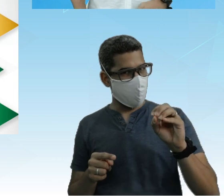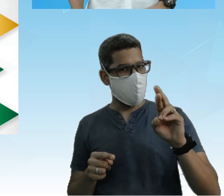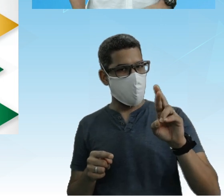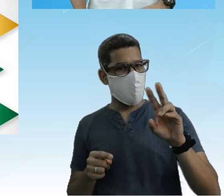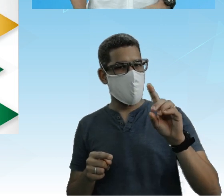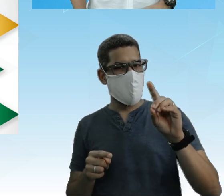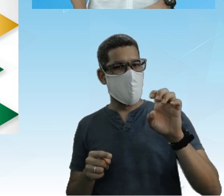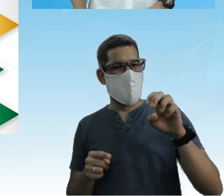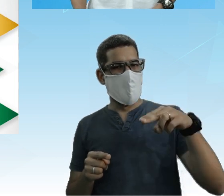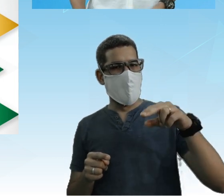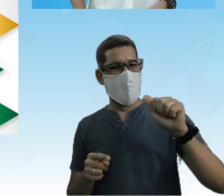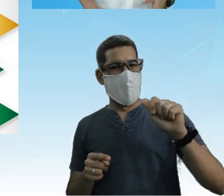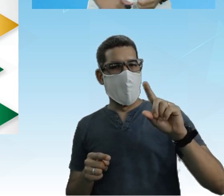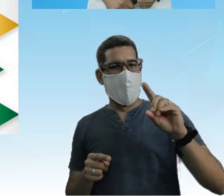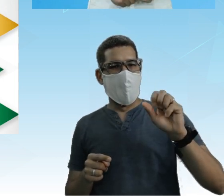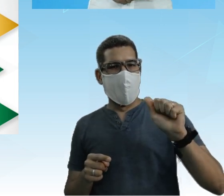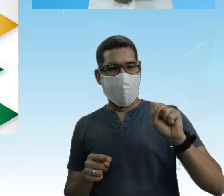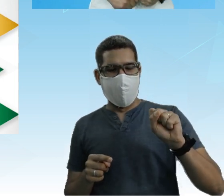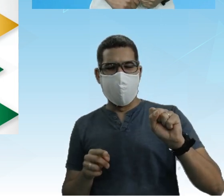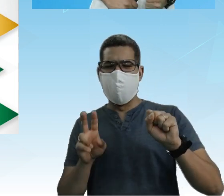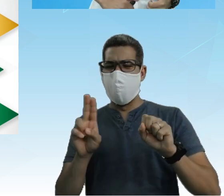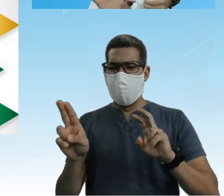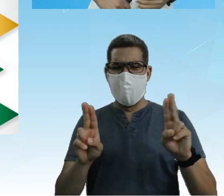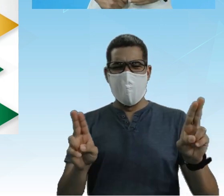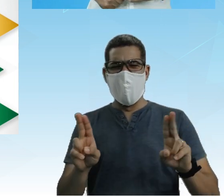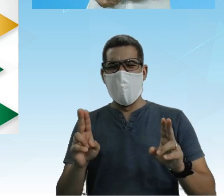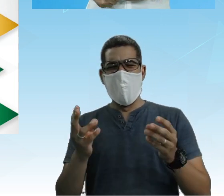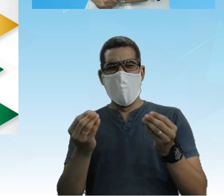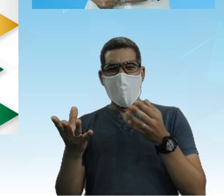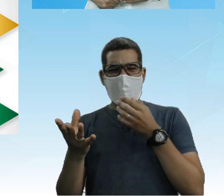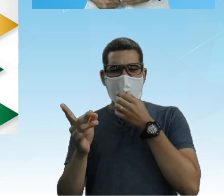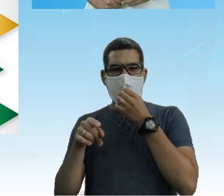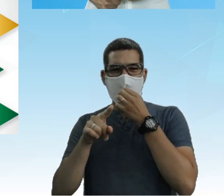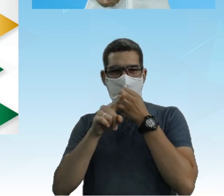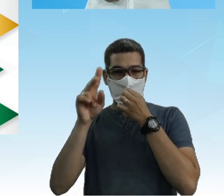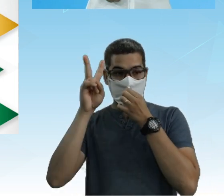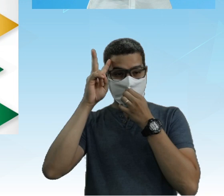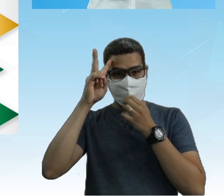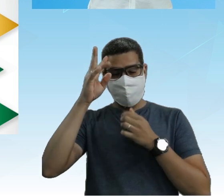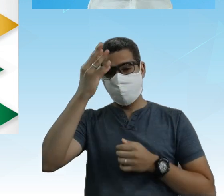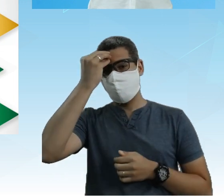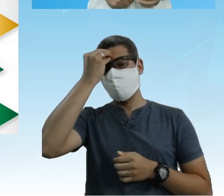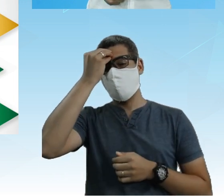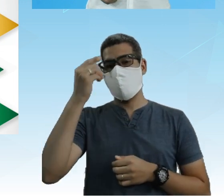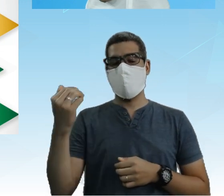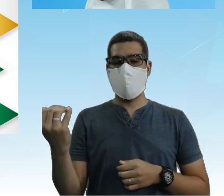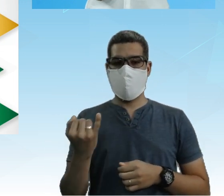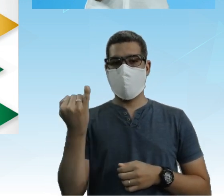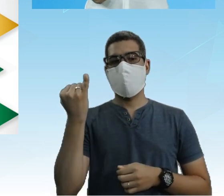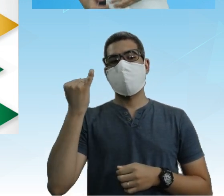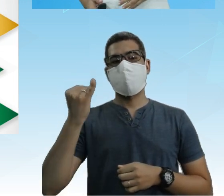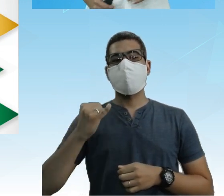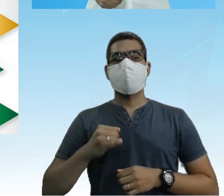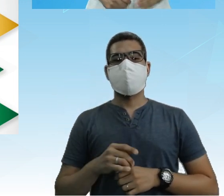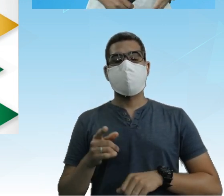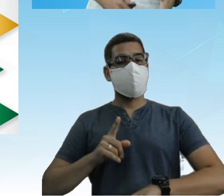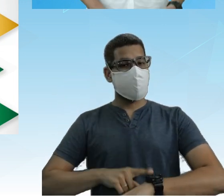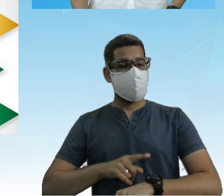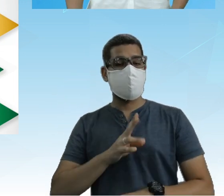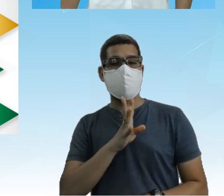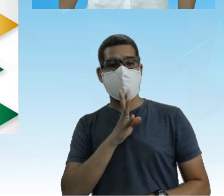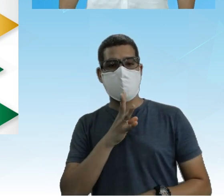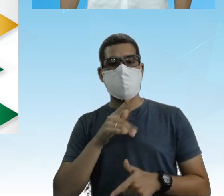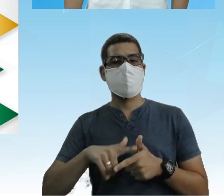Porque eu estou falando da nomenclatura Para que você lembre Que a nomenclatura é importantíssima Na hora de reconhecer os